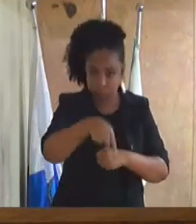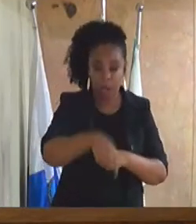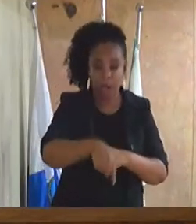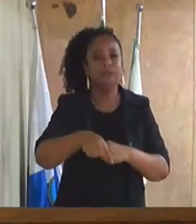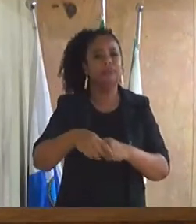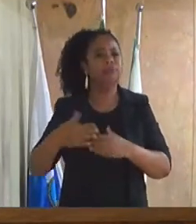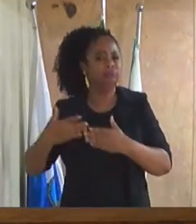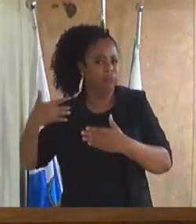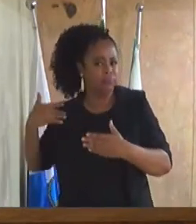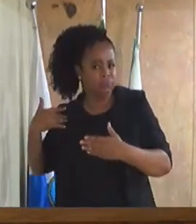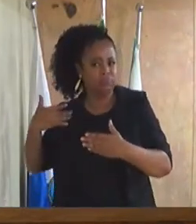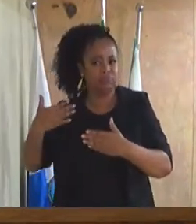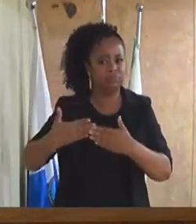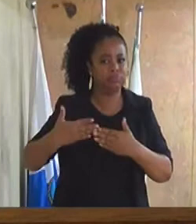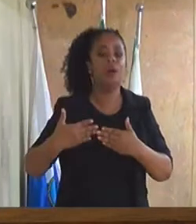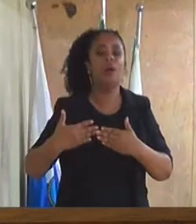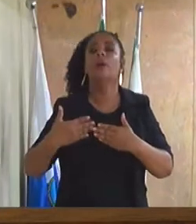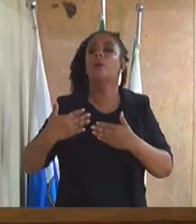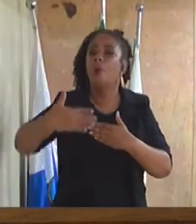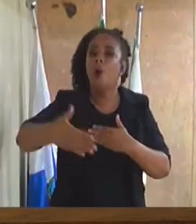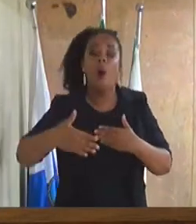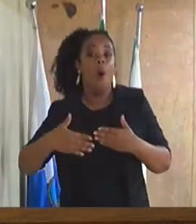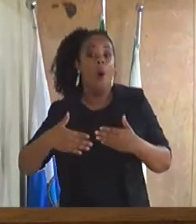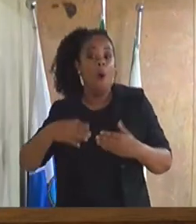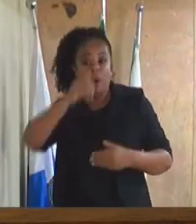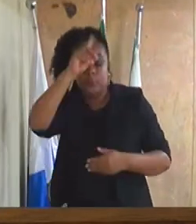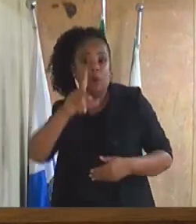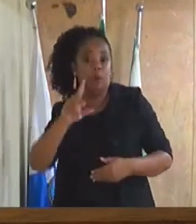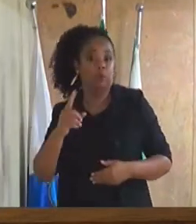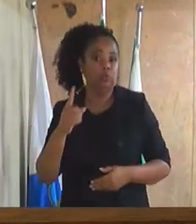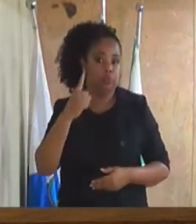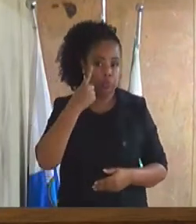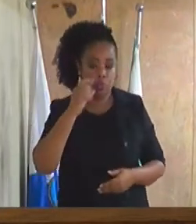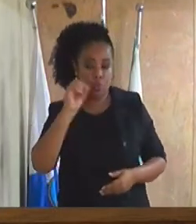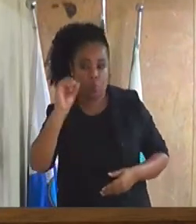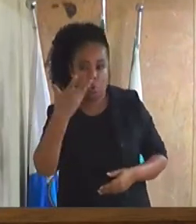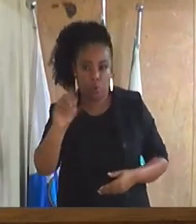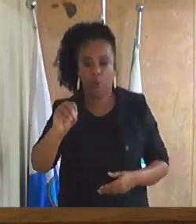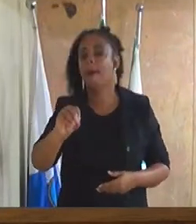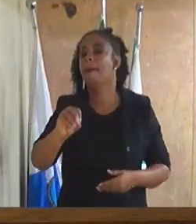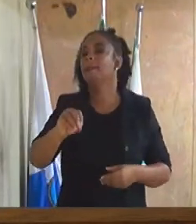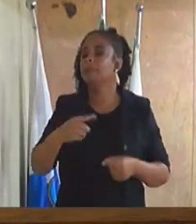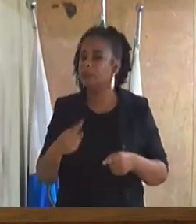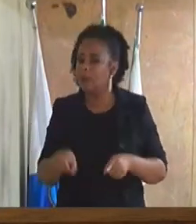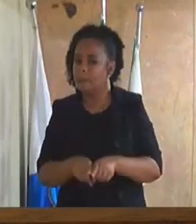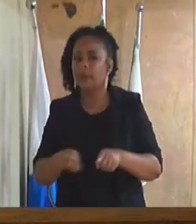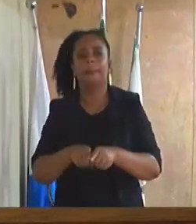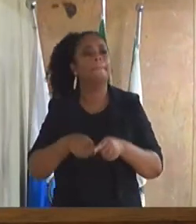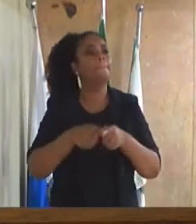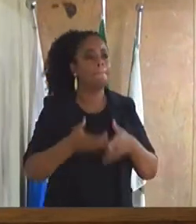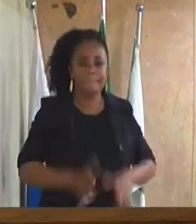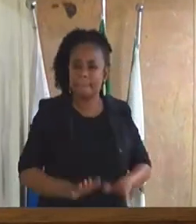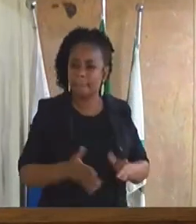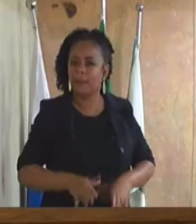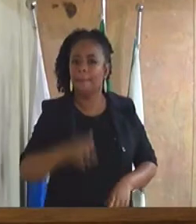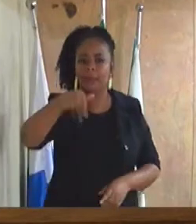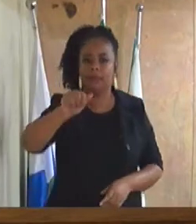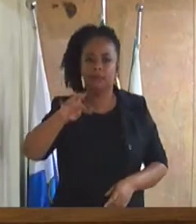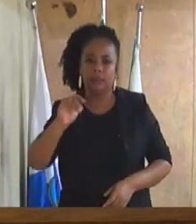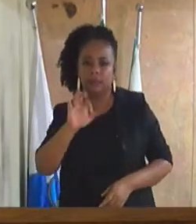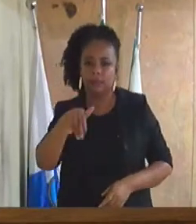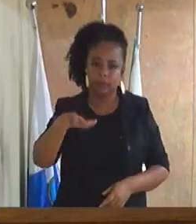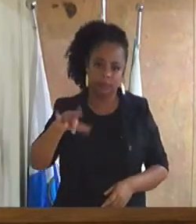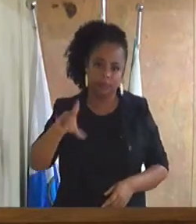montando o hospital do olho montando a maternidade então pessoal vamos começar agora o ataque né